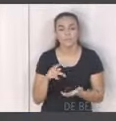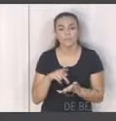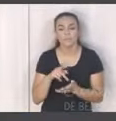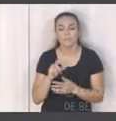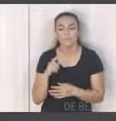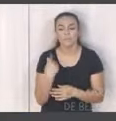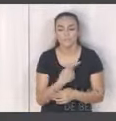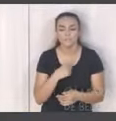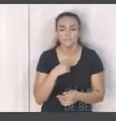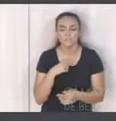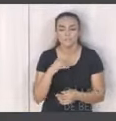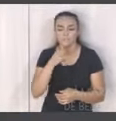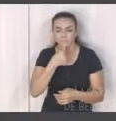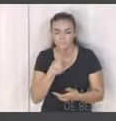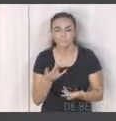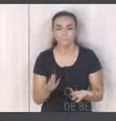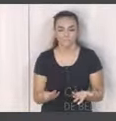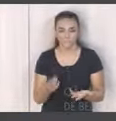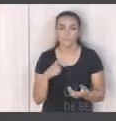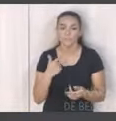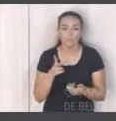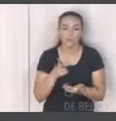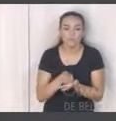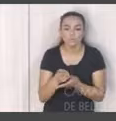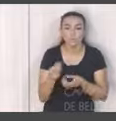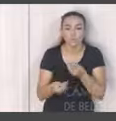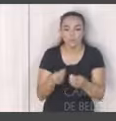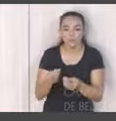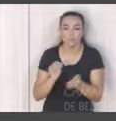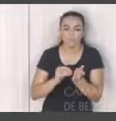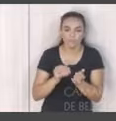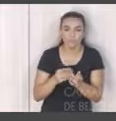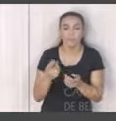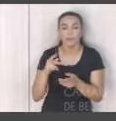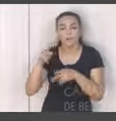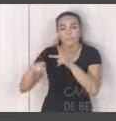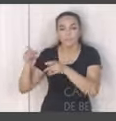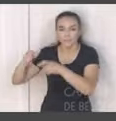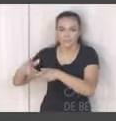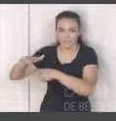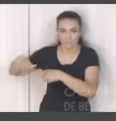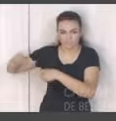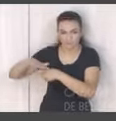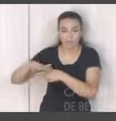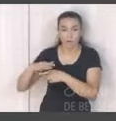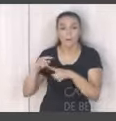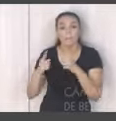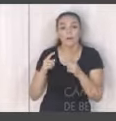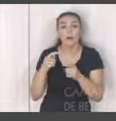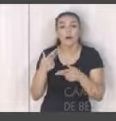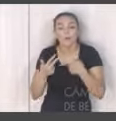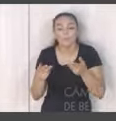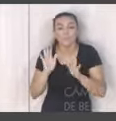tivemos a frustração de não ter a continuidade de todo o plano que a gente pretendia lá pra região mas alguma coisa